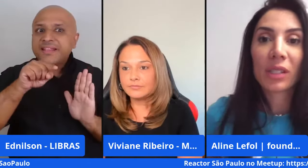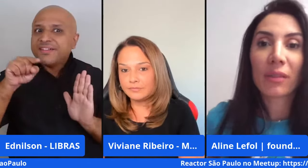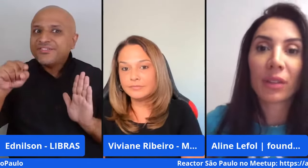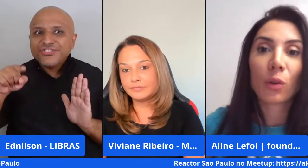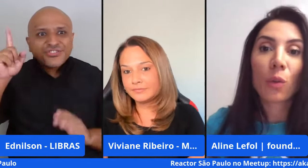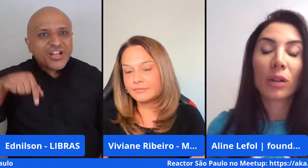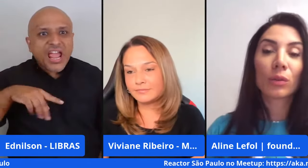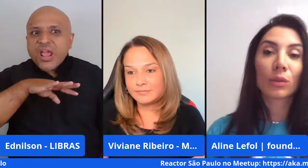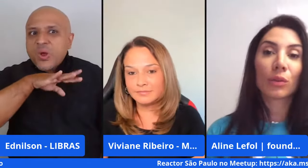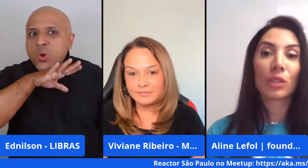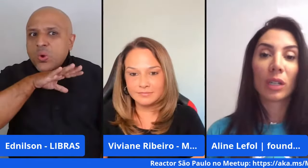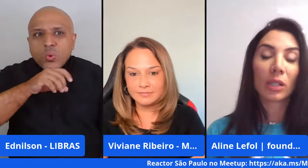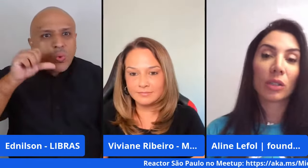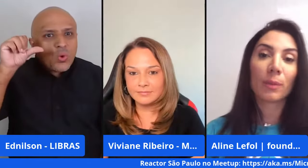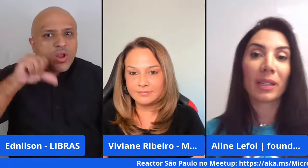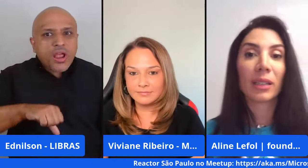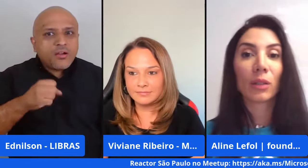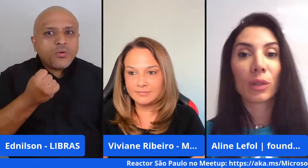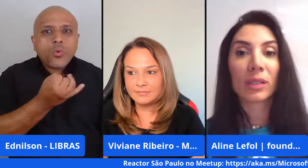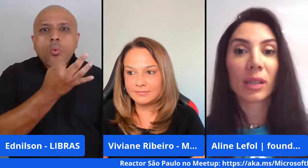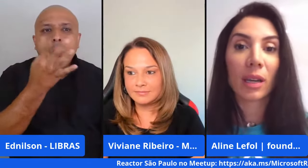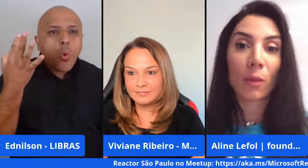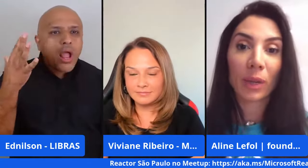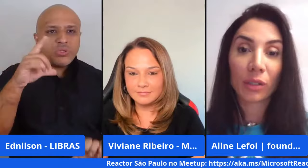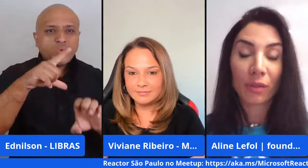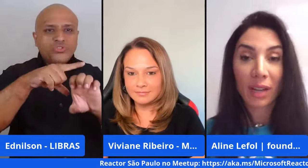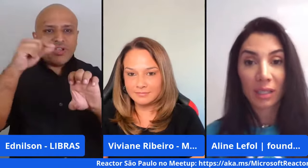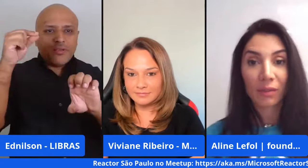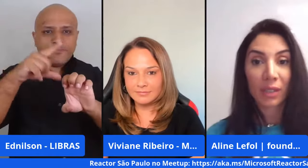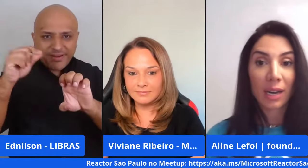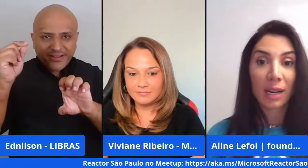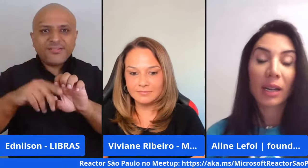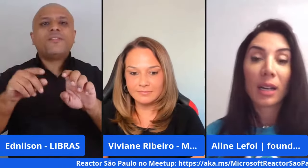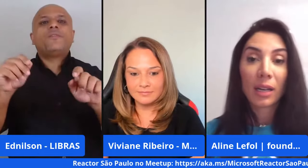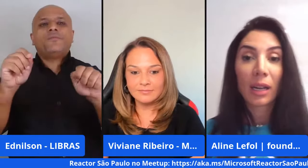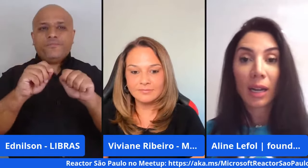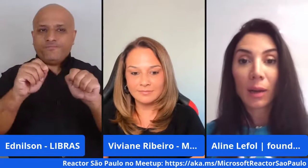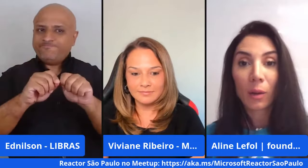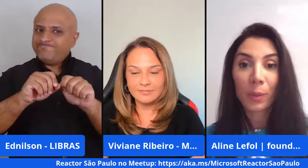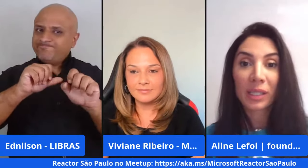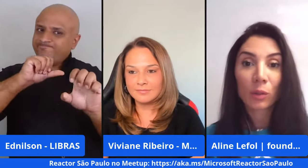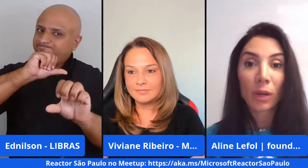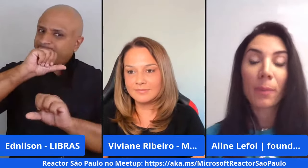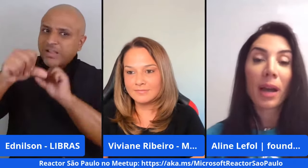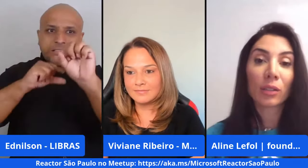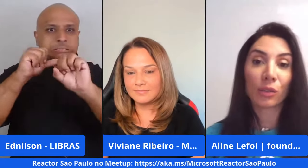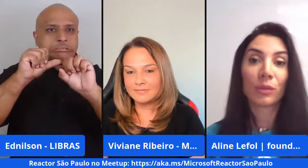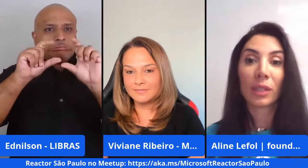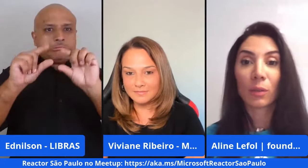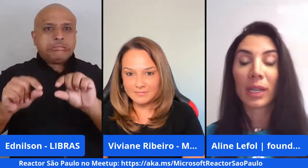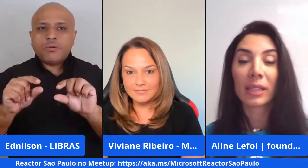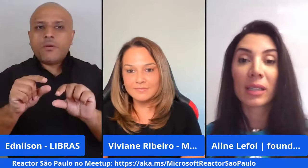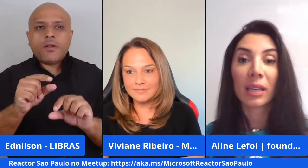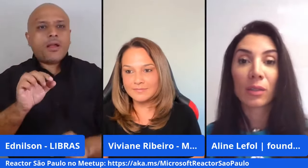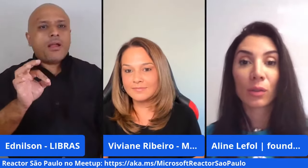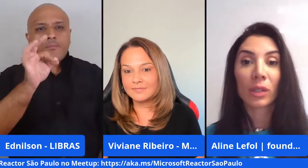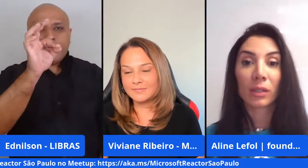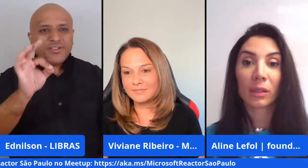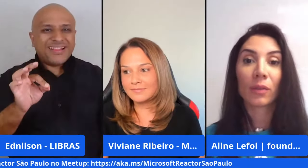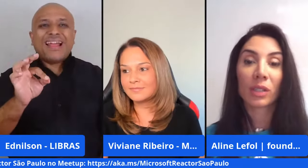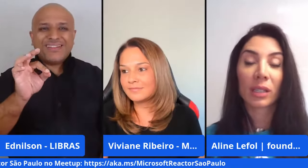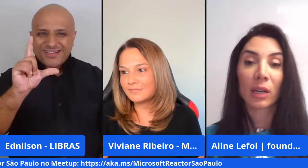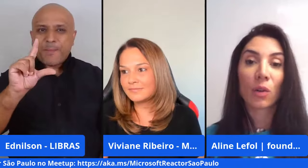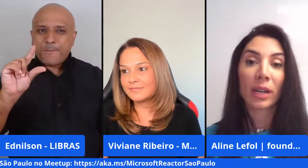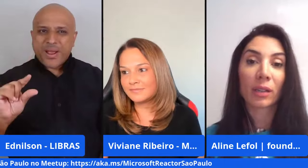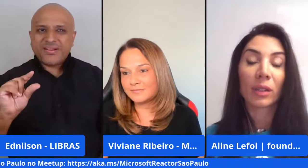né? Se você ver o quanto de empreendedores que realmente fazem virar, o percentual é baixo. Então, é esse risco